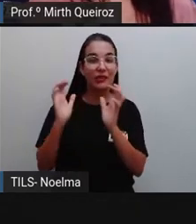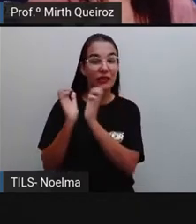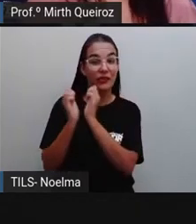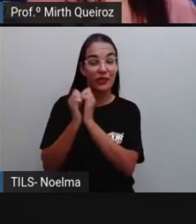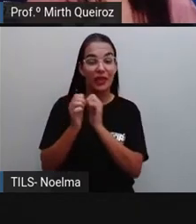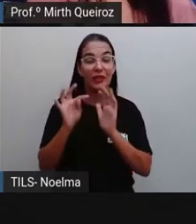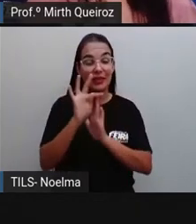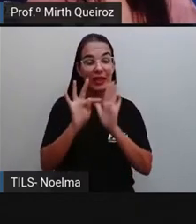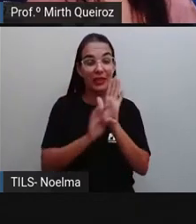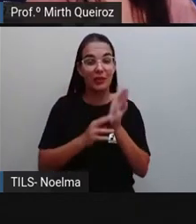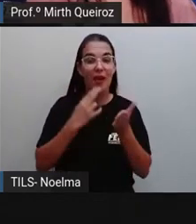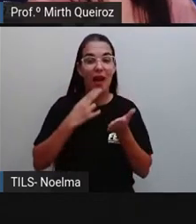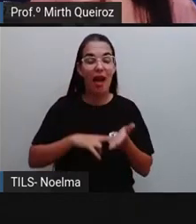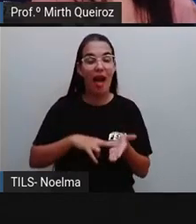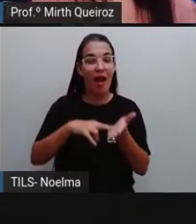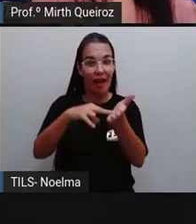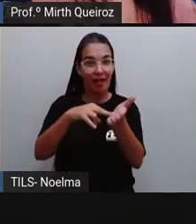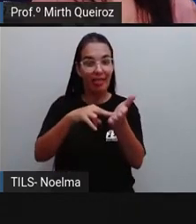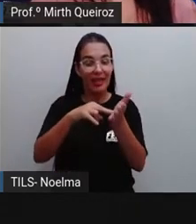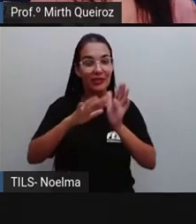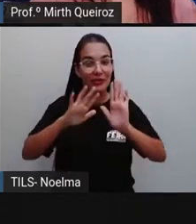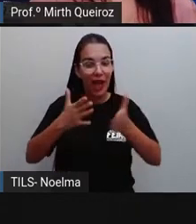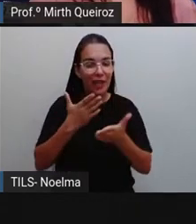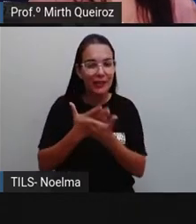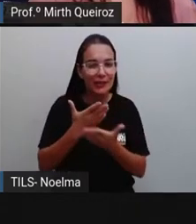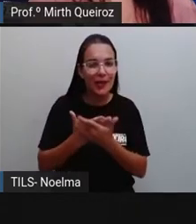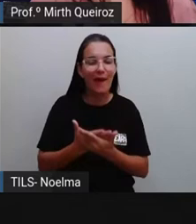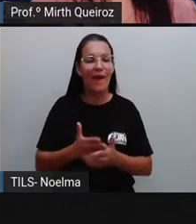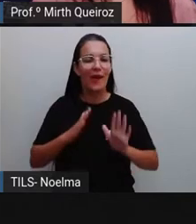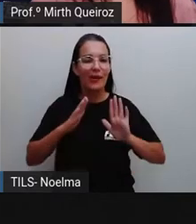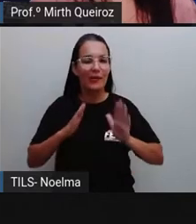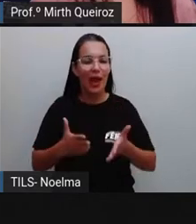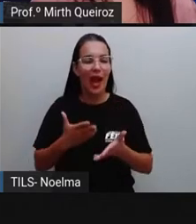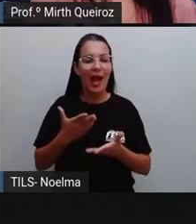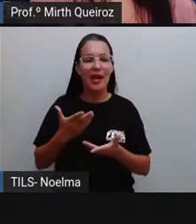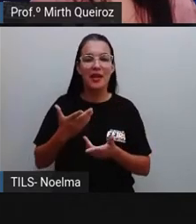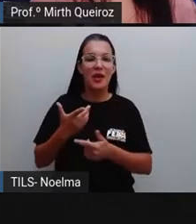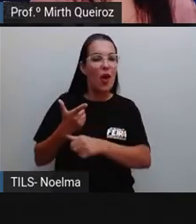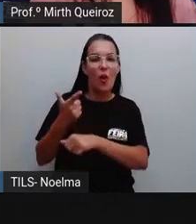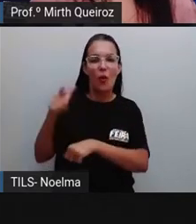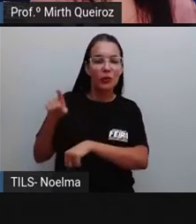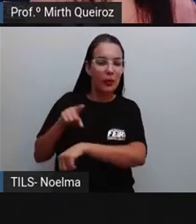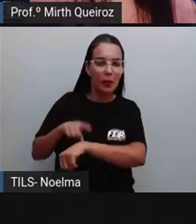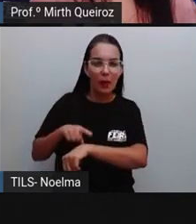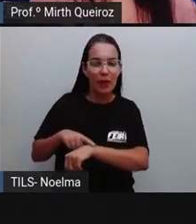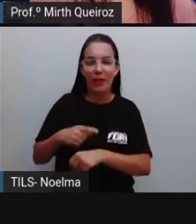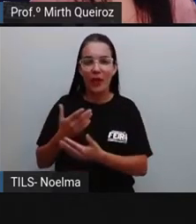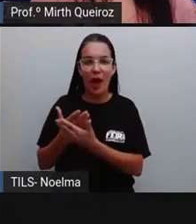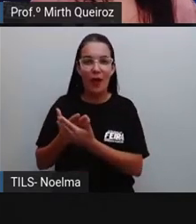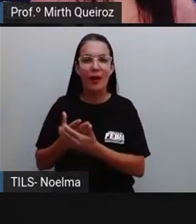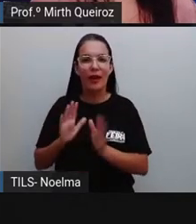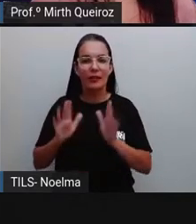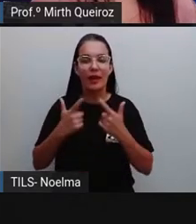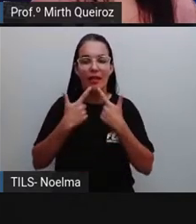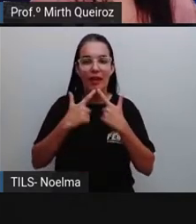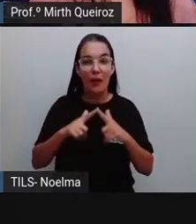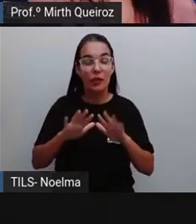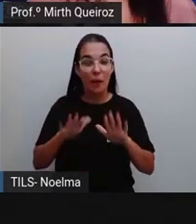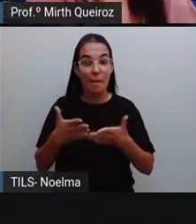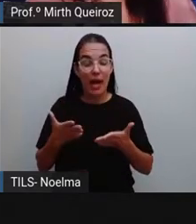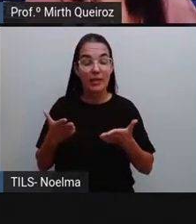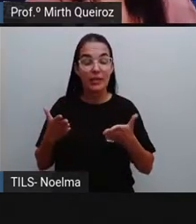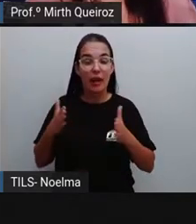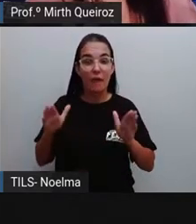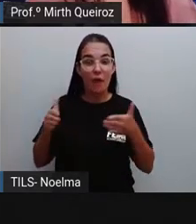textual cartas, que a gente já estudou já em outro momento em linguagens, porém, nós focamos mais na carta